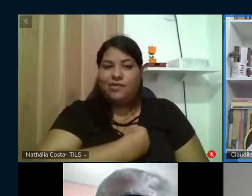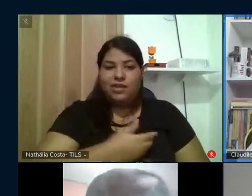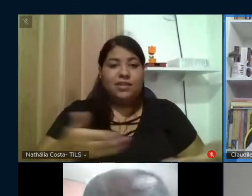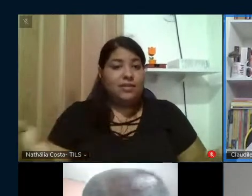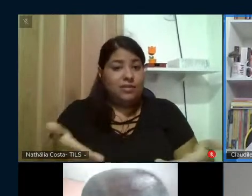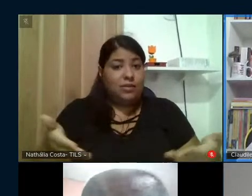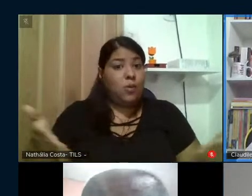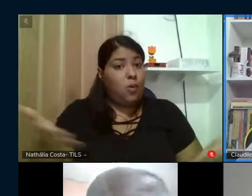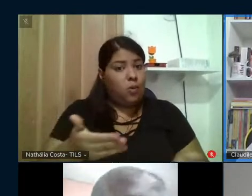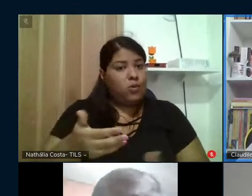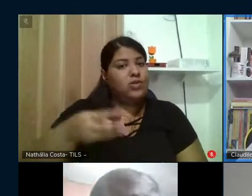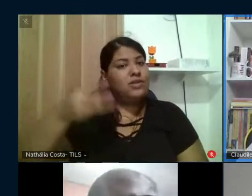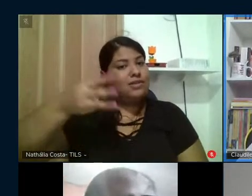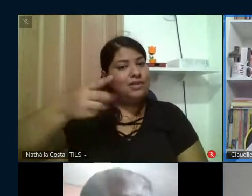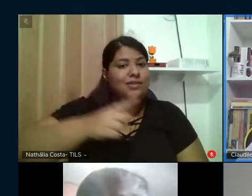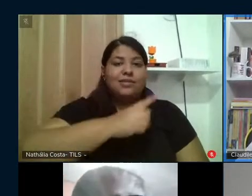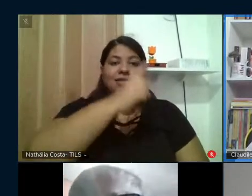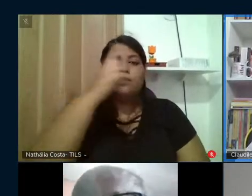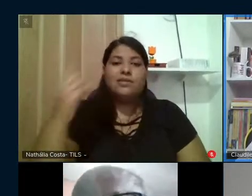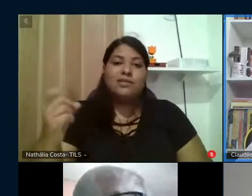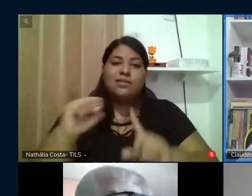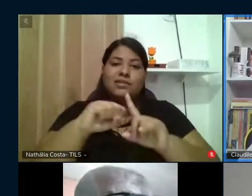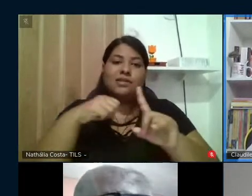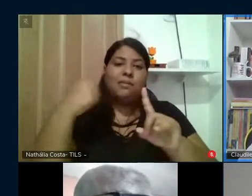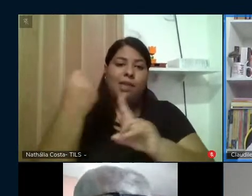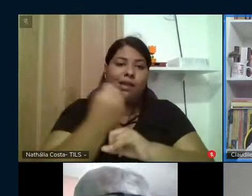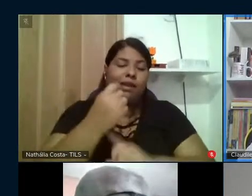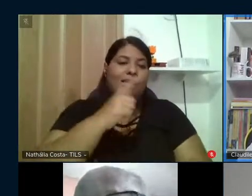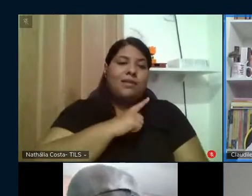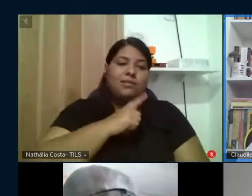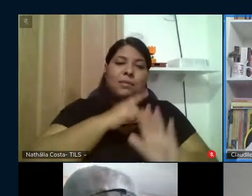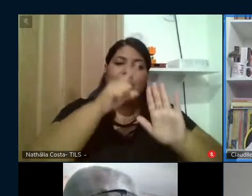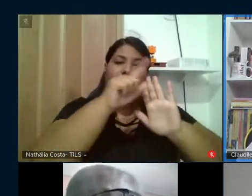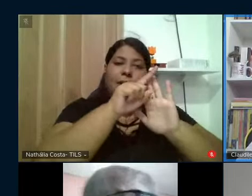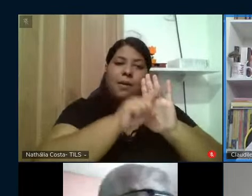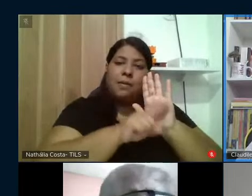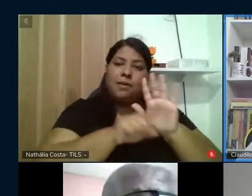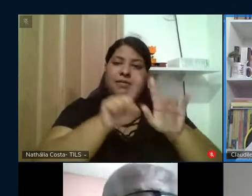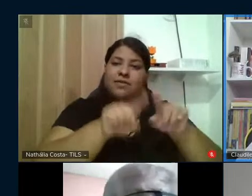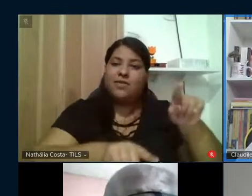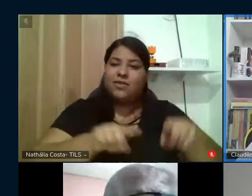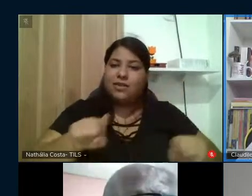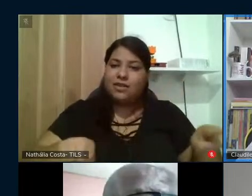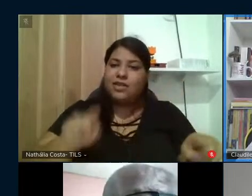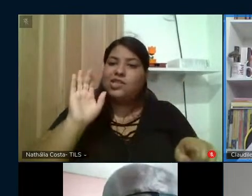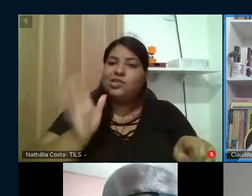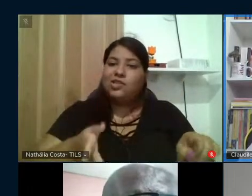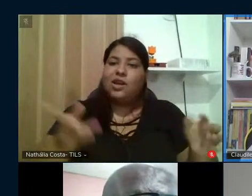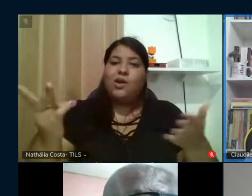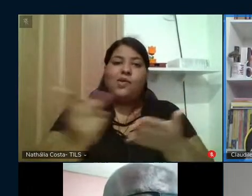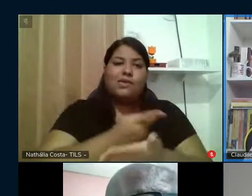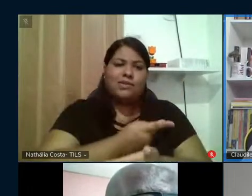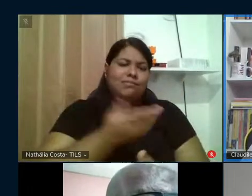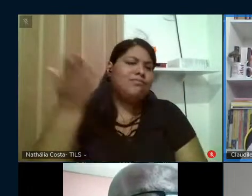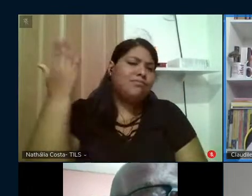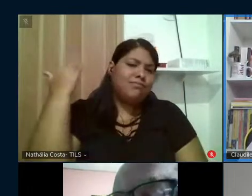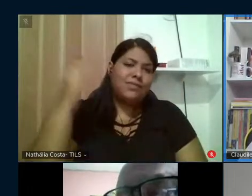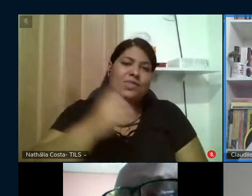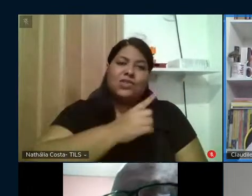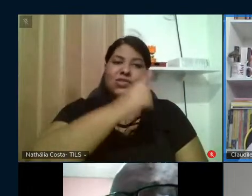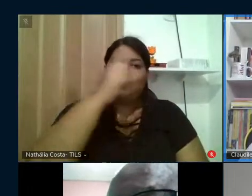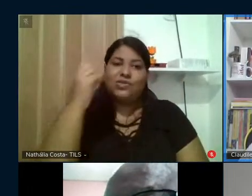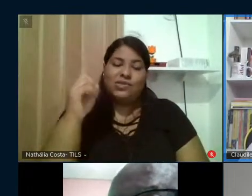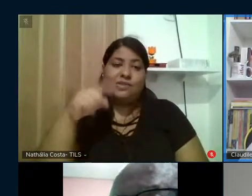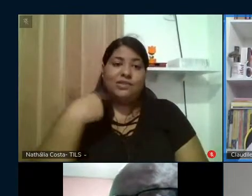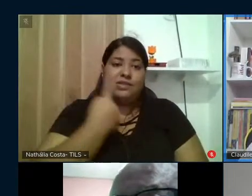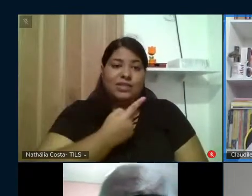seminário, temos uma programação variada, como tem acontecido ao longo dos demais dias. E para dar prosseguimento a este